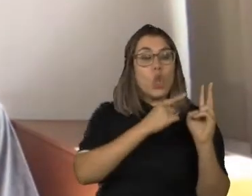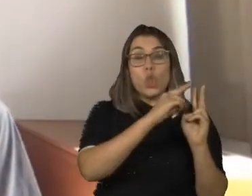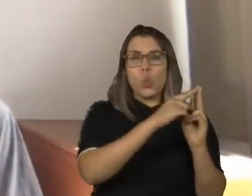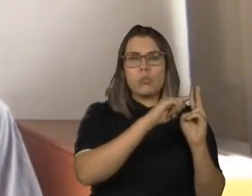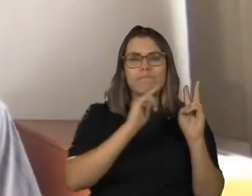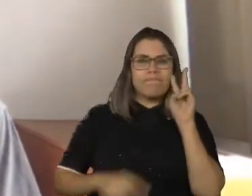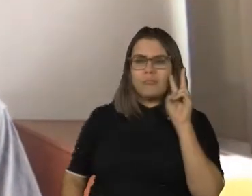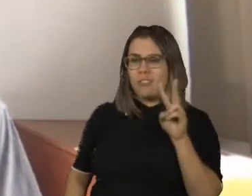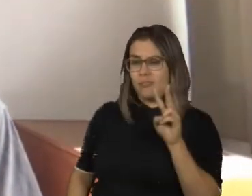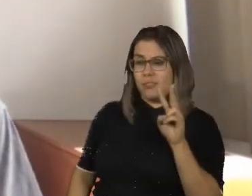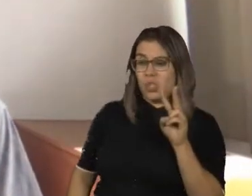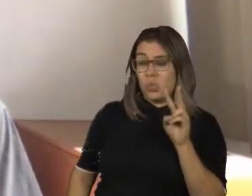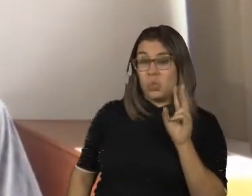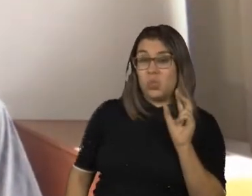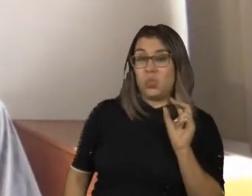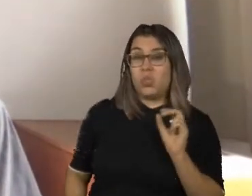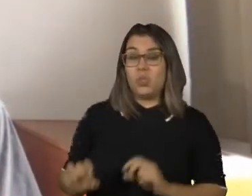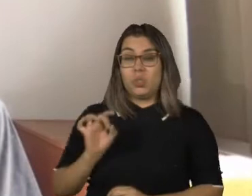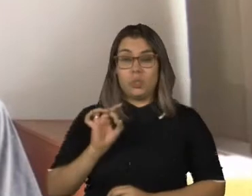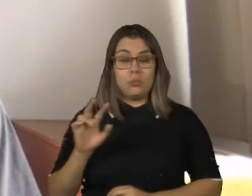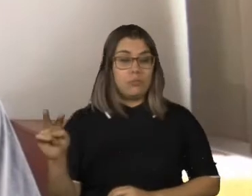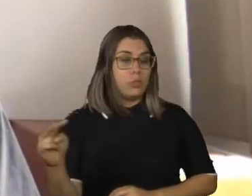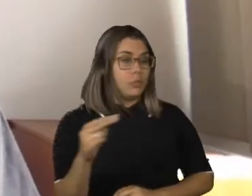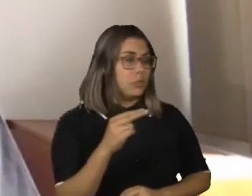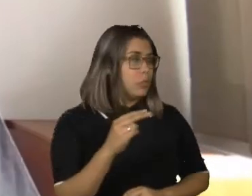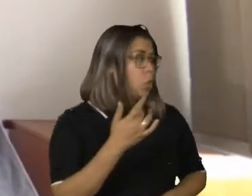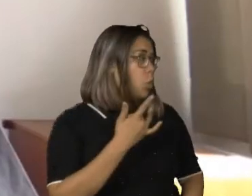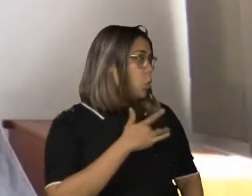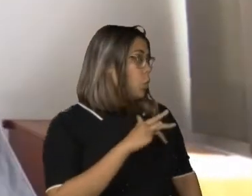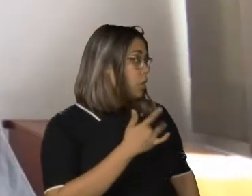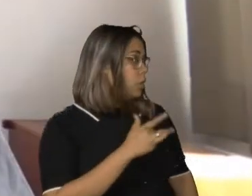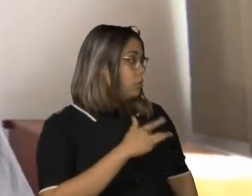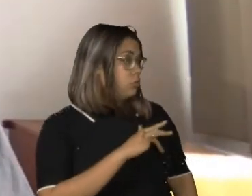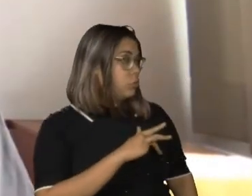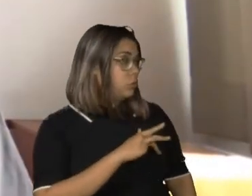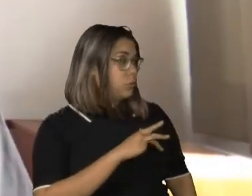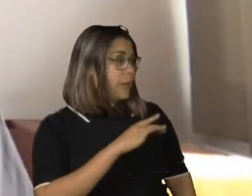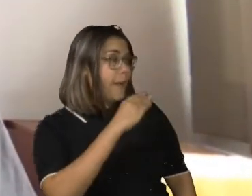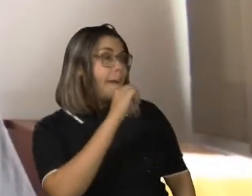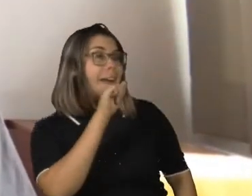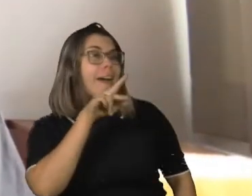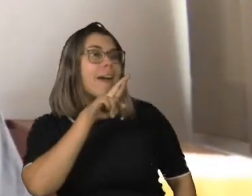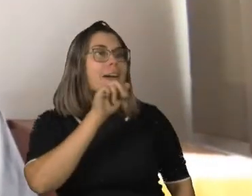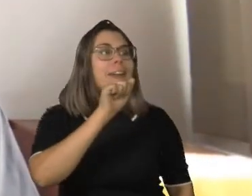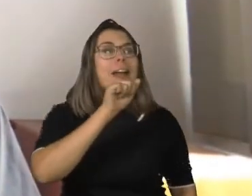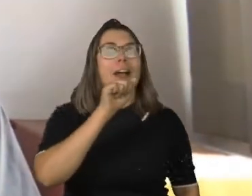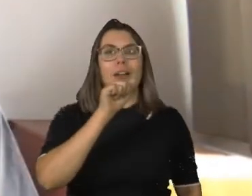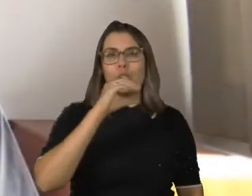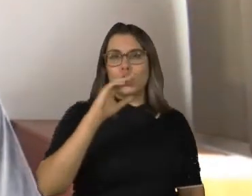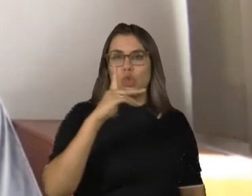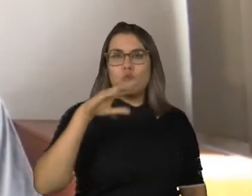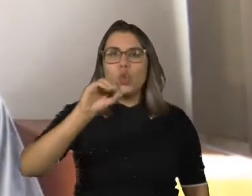Sem parar de andar, eu respondi, coitadinho ou caralho. Para mim, o